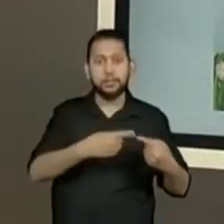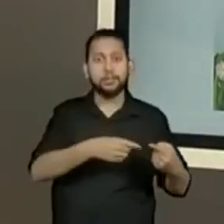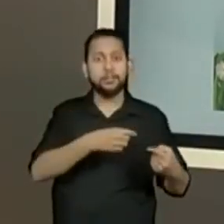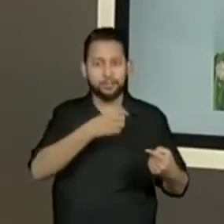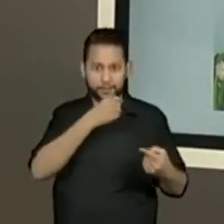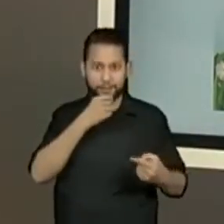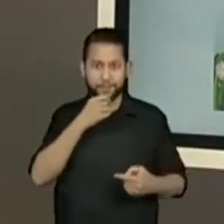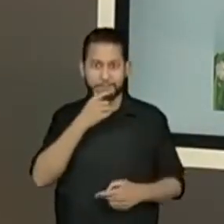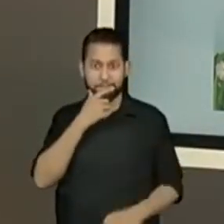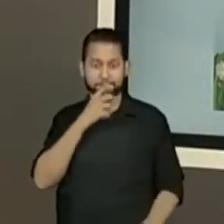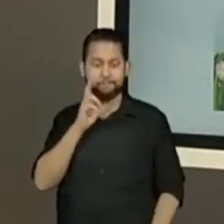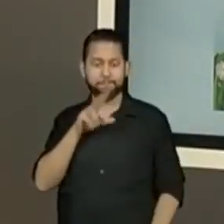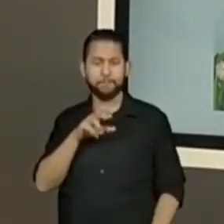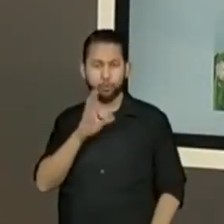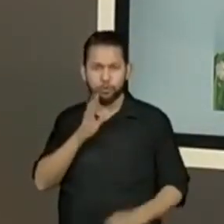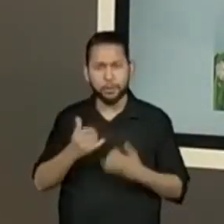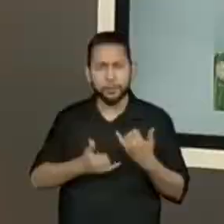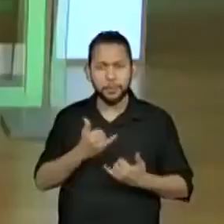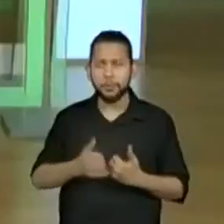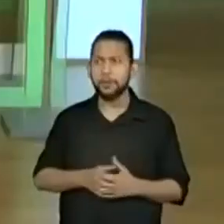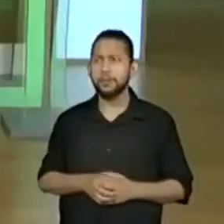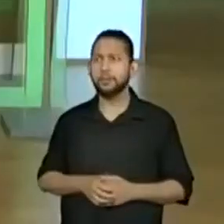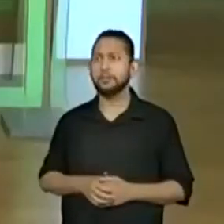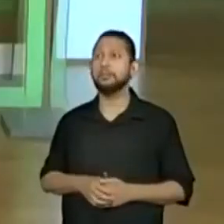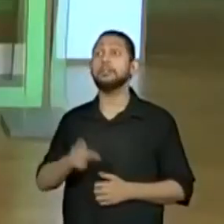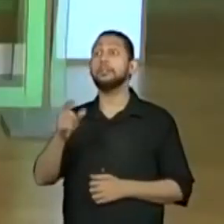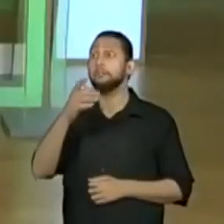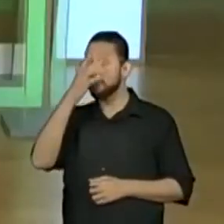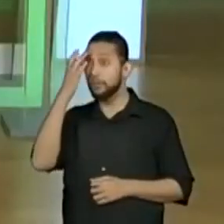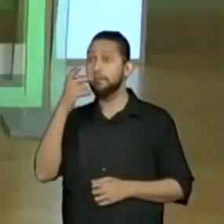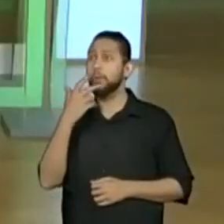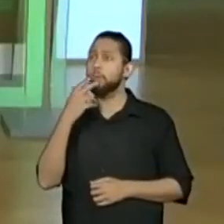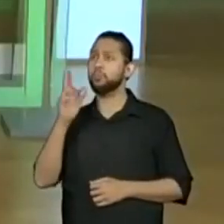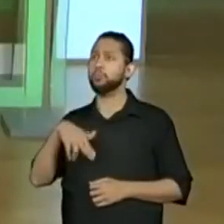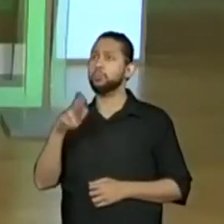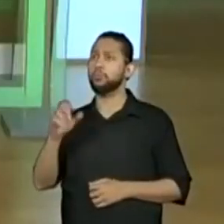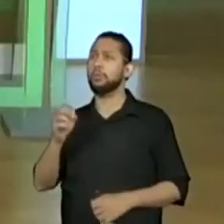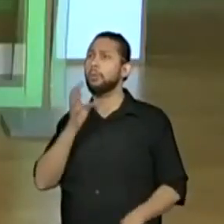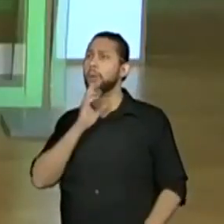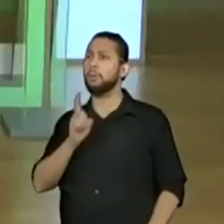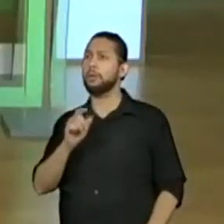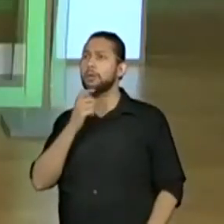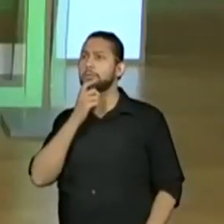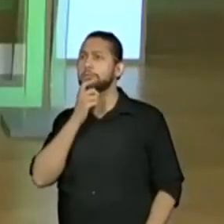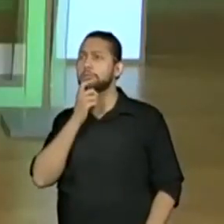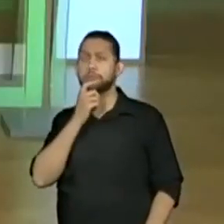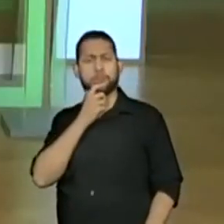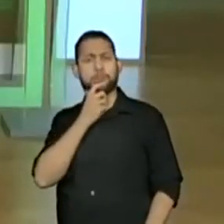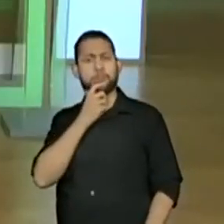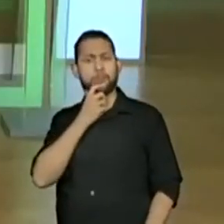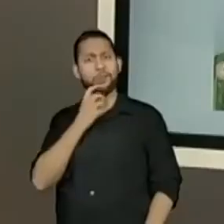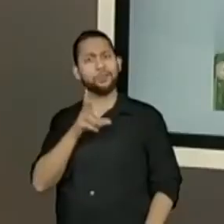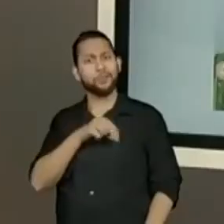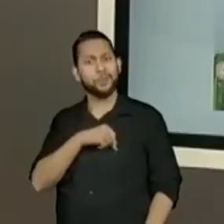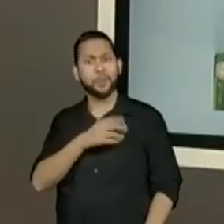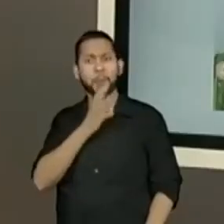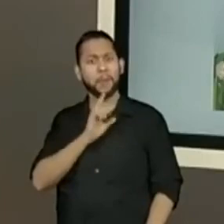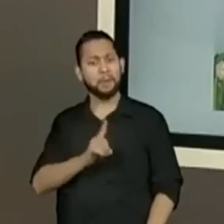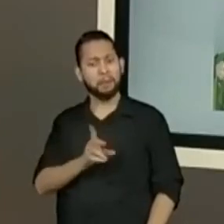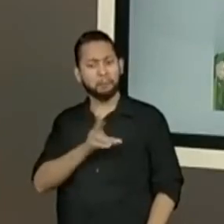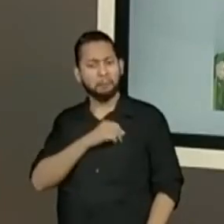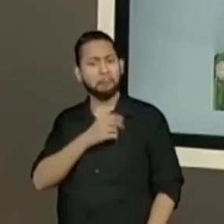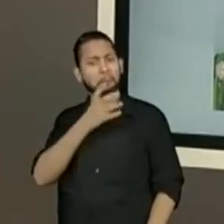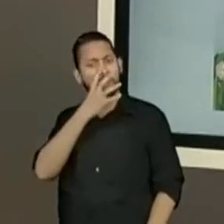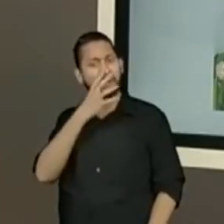Vocês já brincaram de pique-bandeira? Temos pessoas dizendo que não brincaram de pique-bandeira. Nunca brincaram de pique-bandeira. Uau!